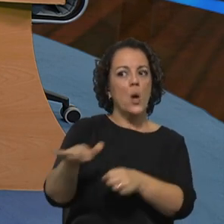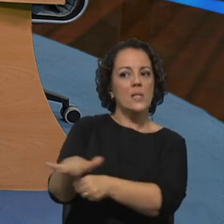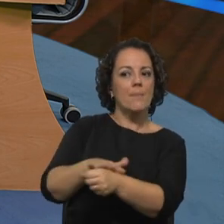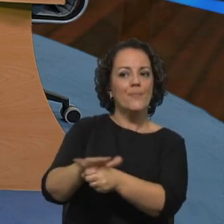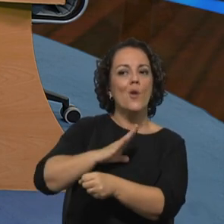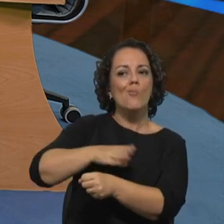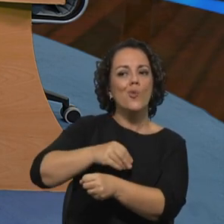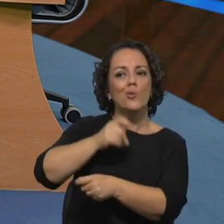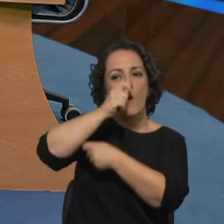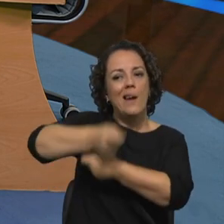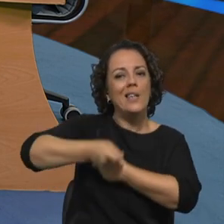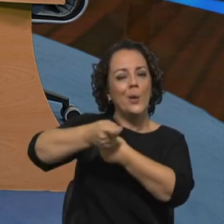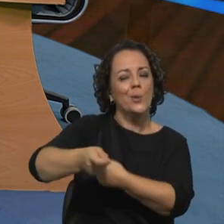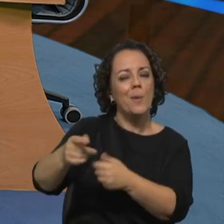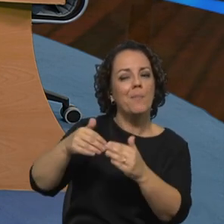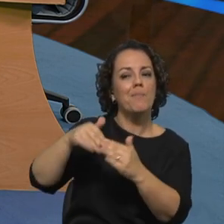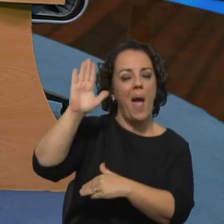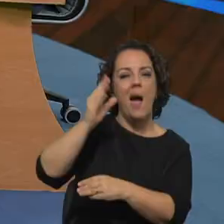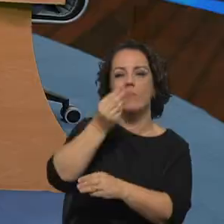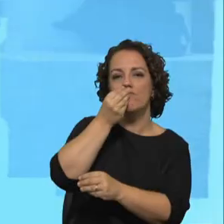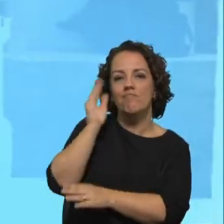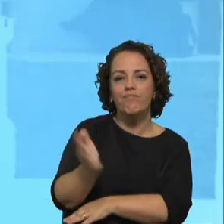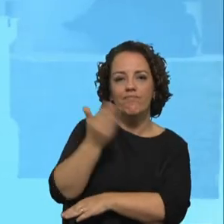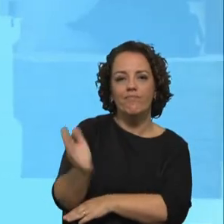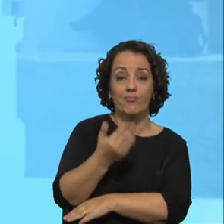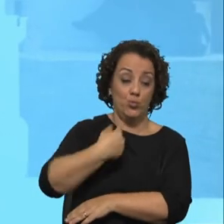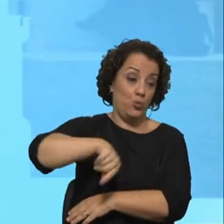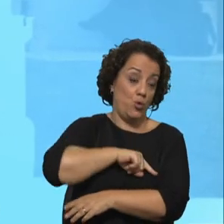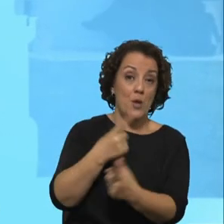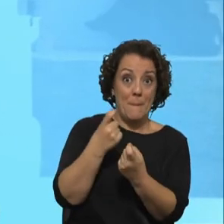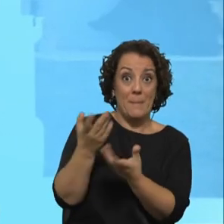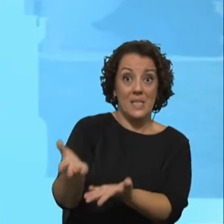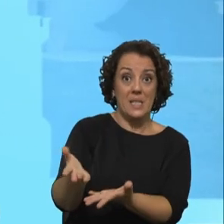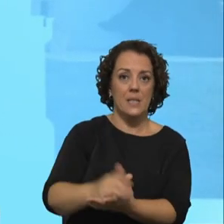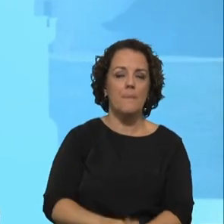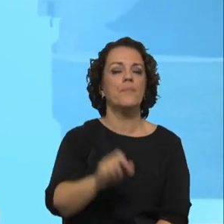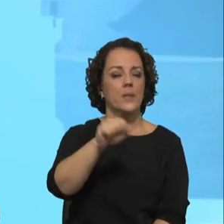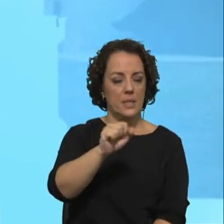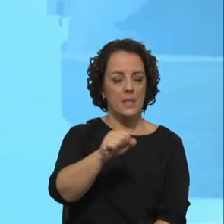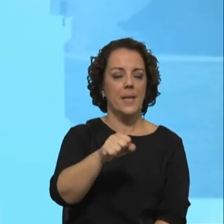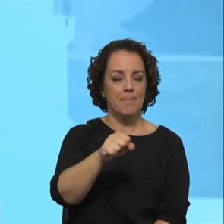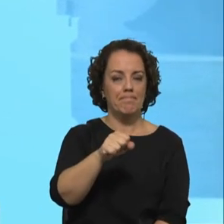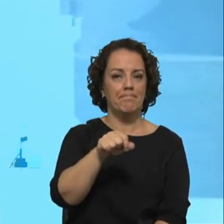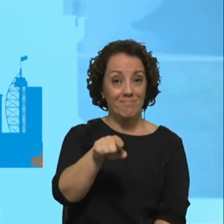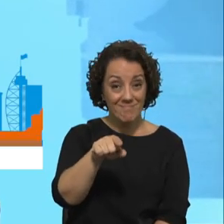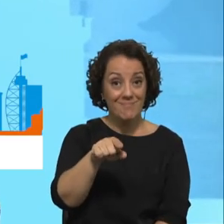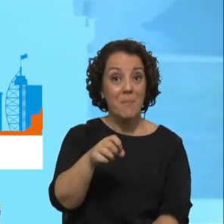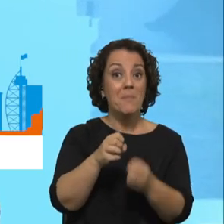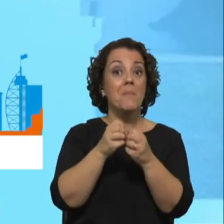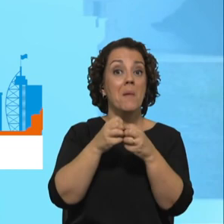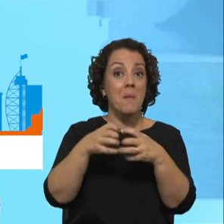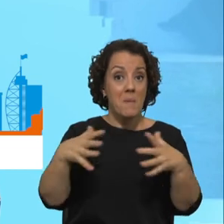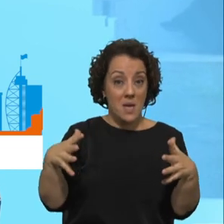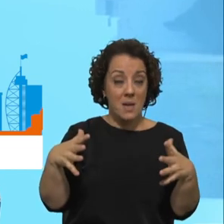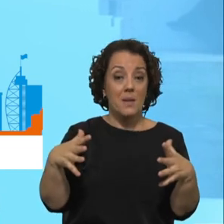mundo rural, este mais ligado à produção dos alimentos que todos necessitamos? Sim, e cada vez mais, tanto que,